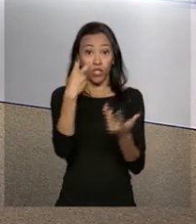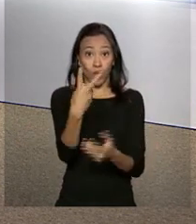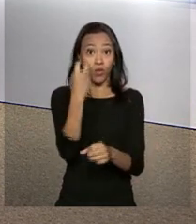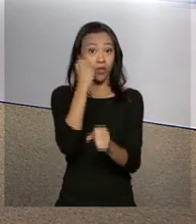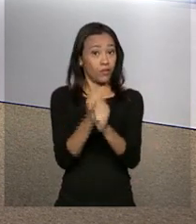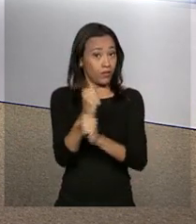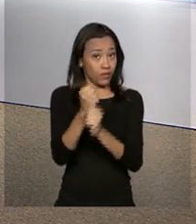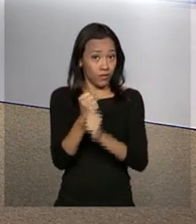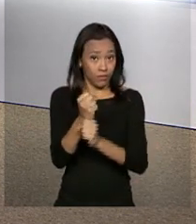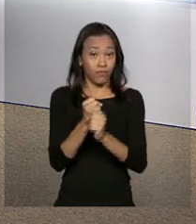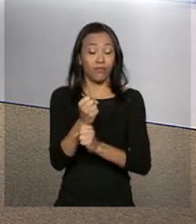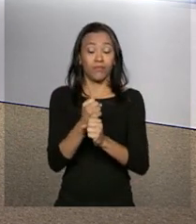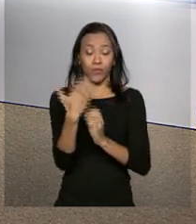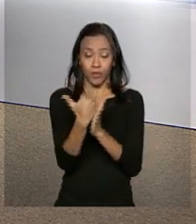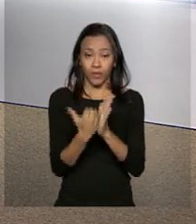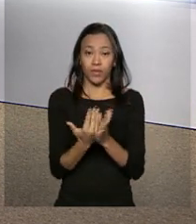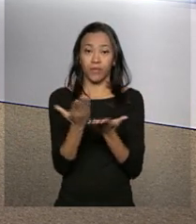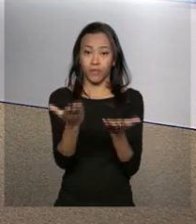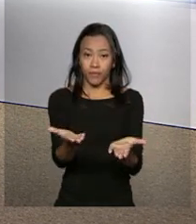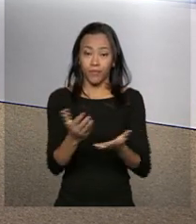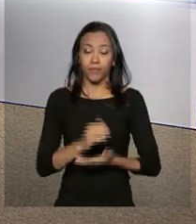do Programa Mais Médicos. Ana.